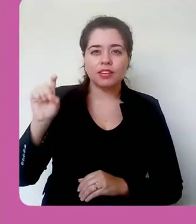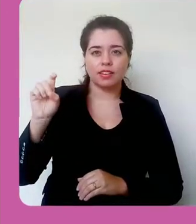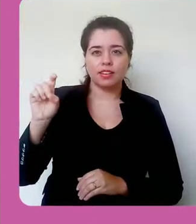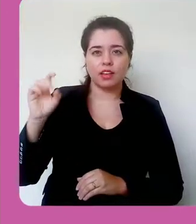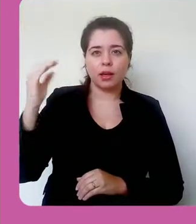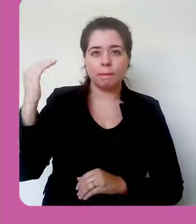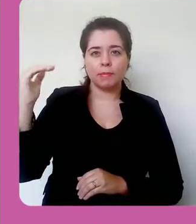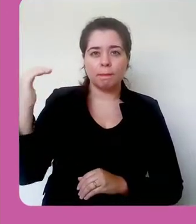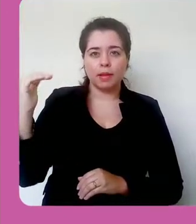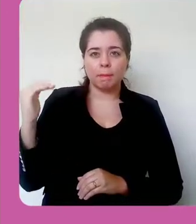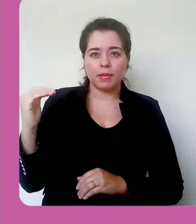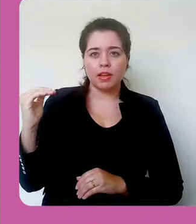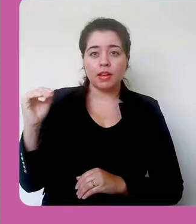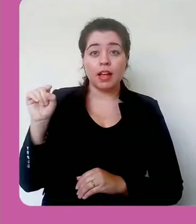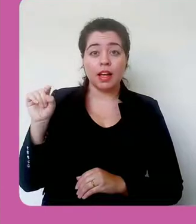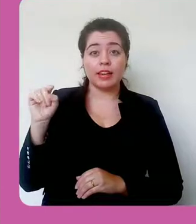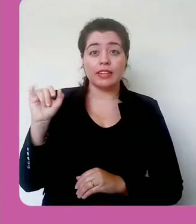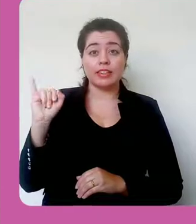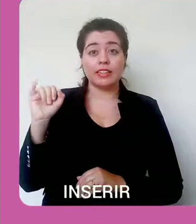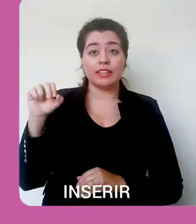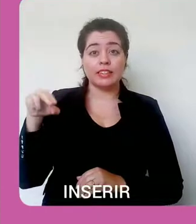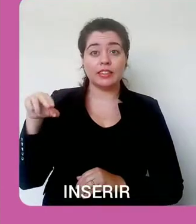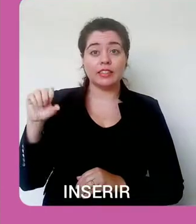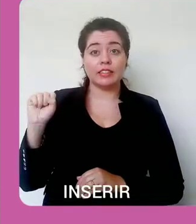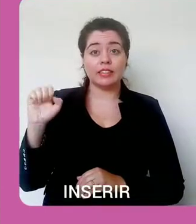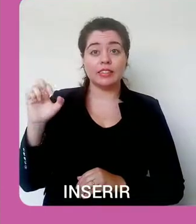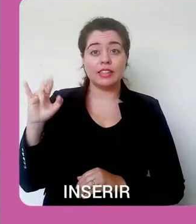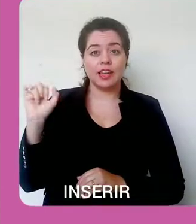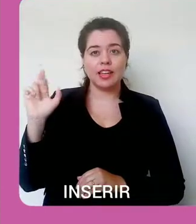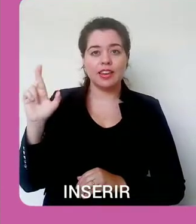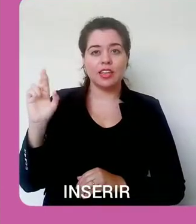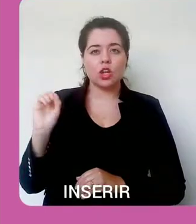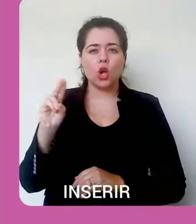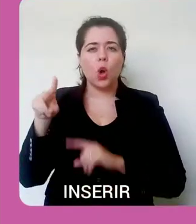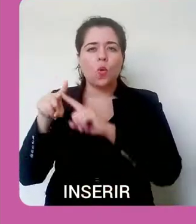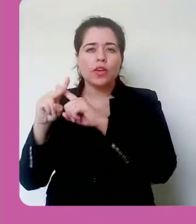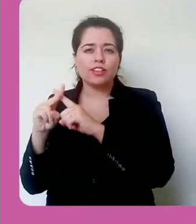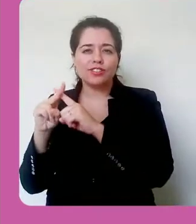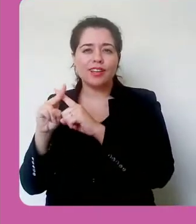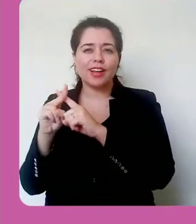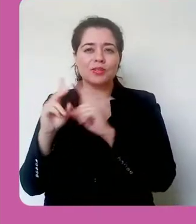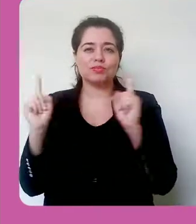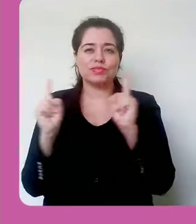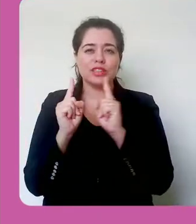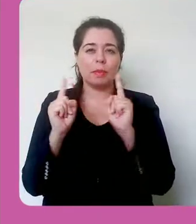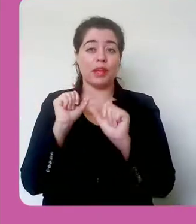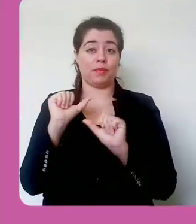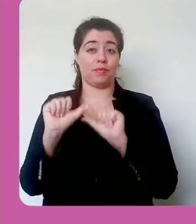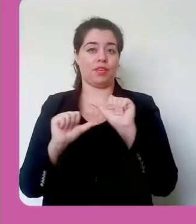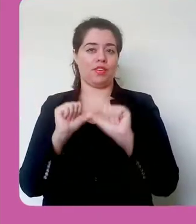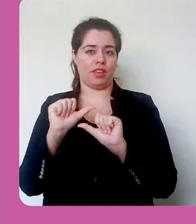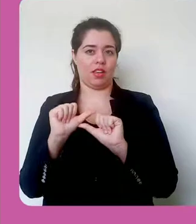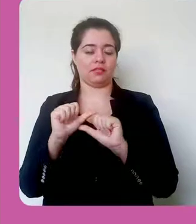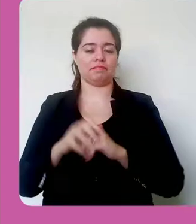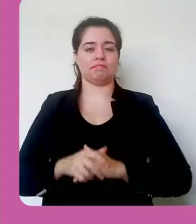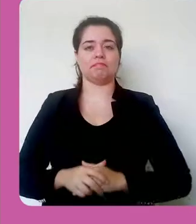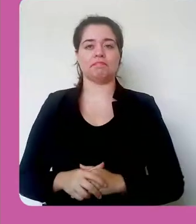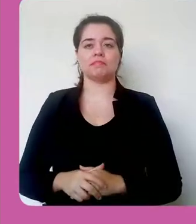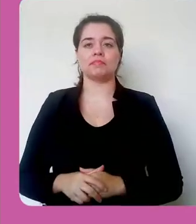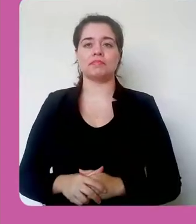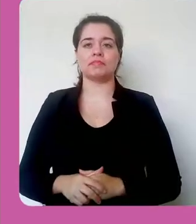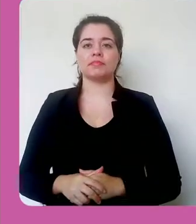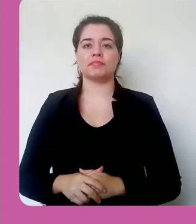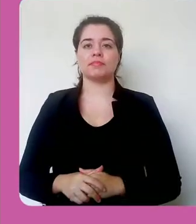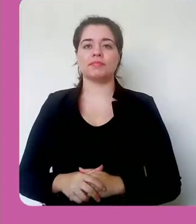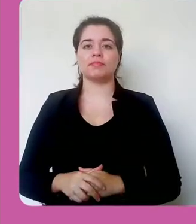diminuir o tamanho da imagem. Vou colocar aqui 600x450, uma altura boa. É sempre importante, pessoal,